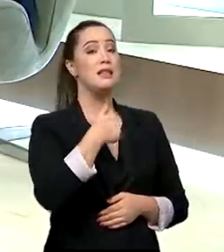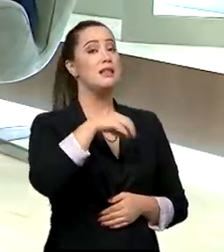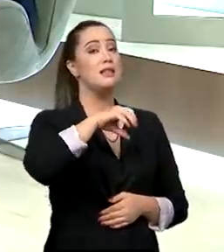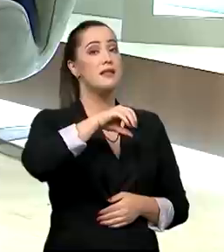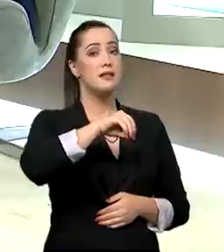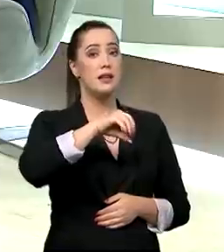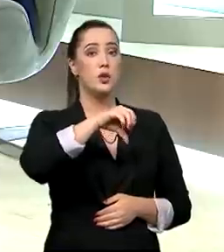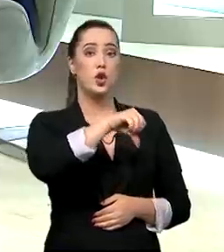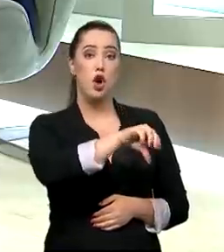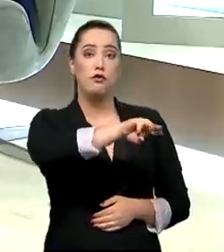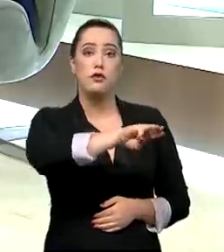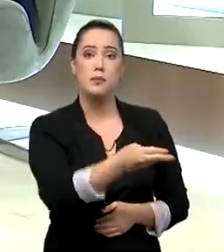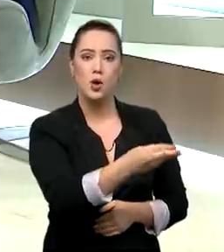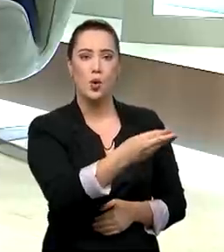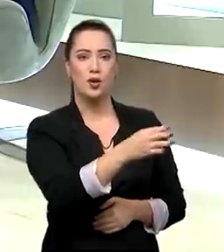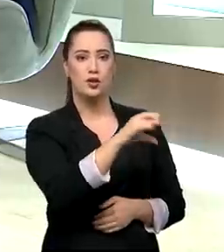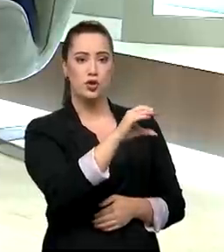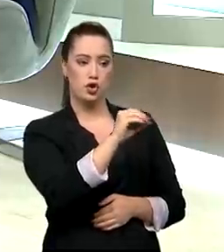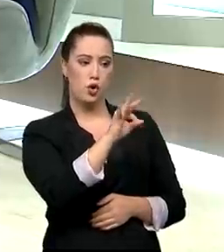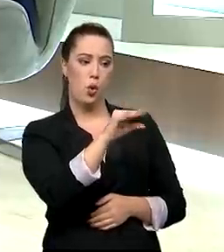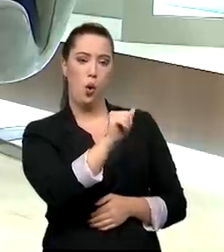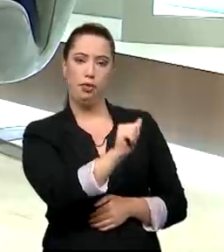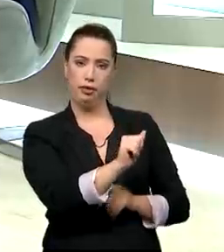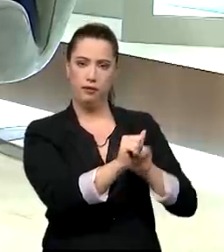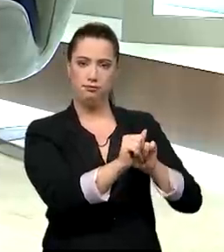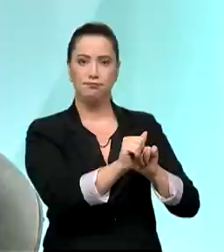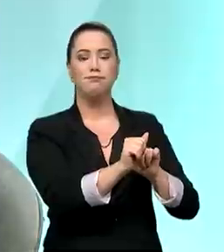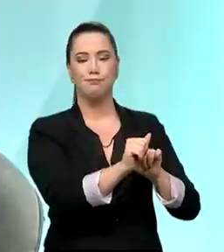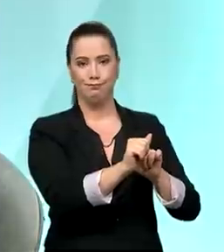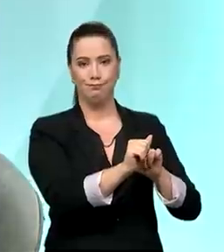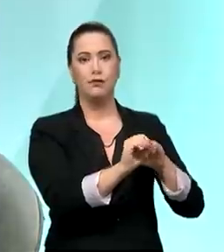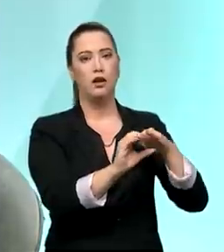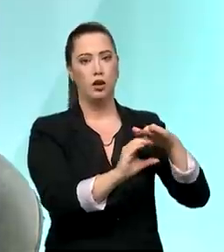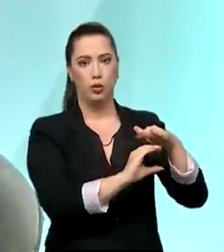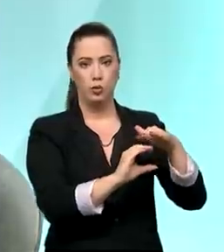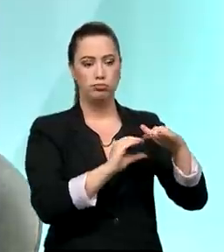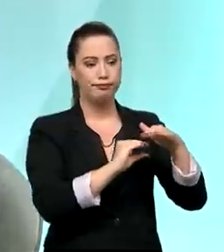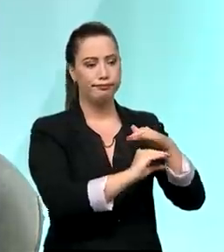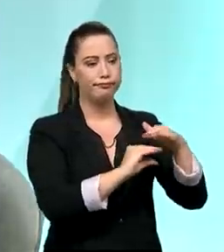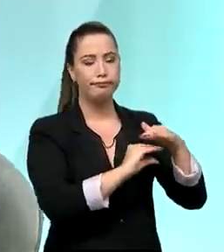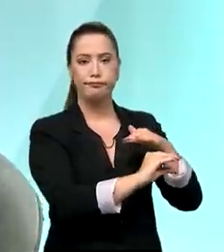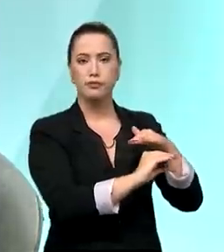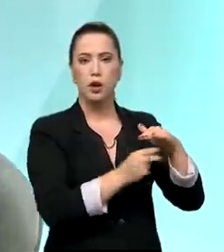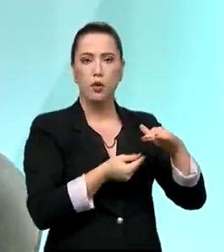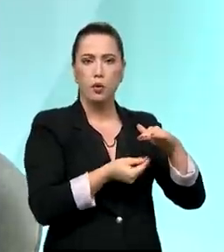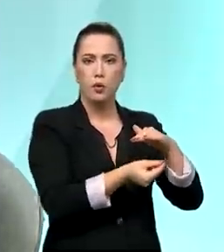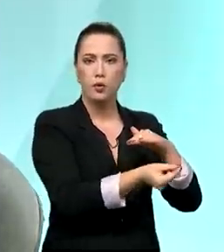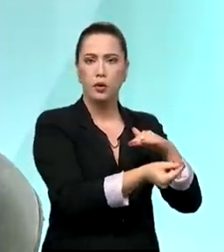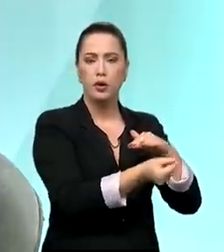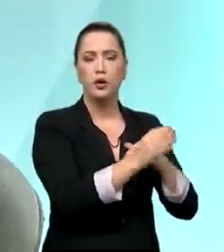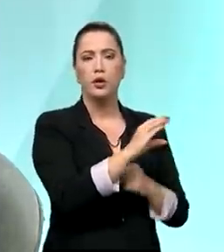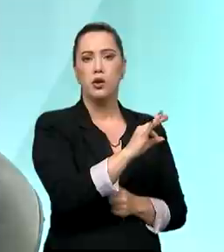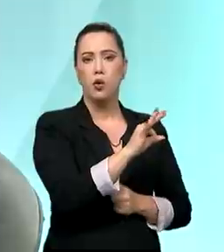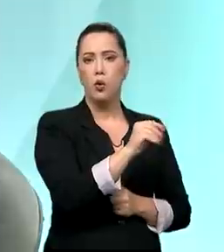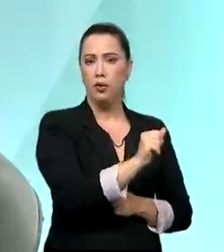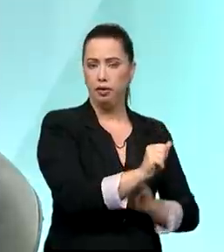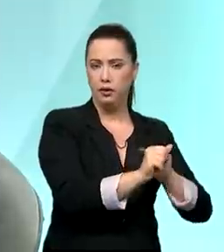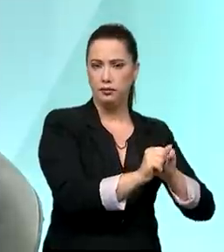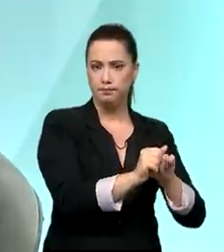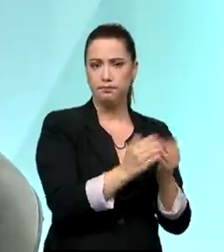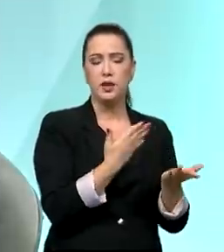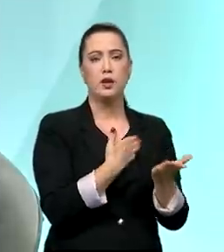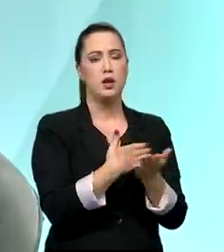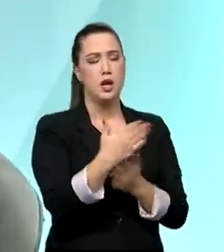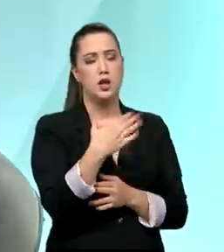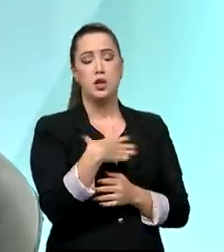Nós abrimos 22 sábados, ano passado. Passamos a abrir às 8 horas da manhã. Eu mesmo estive